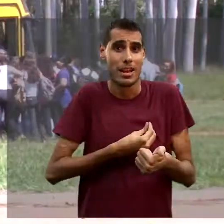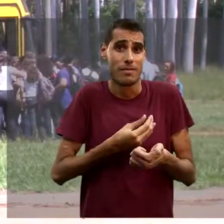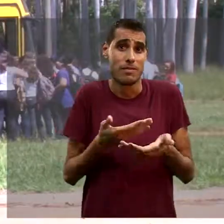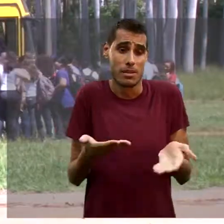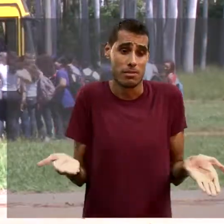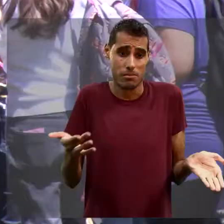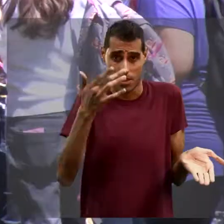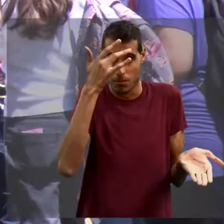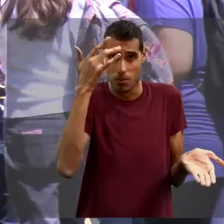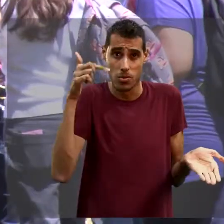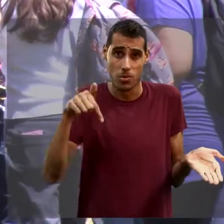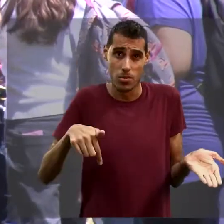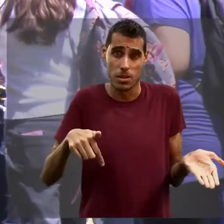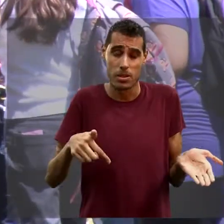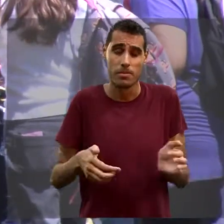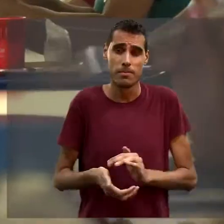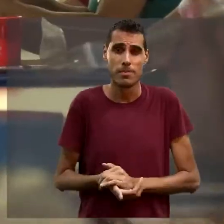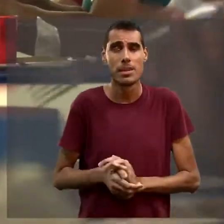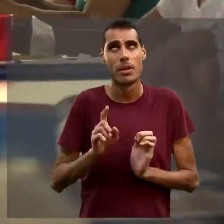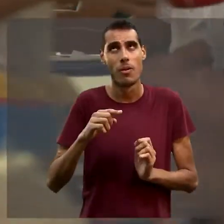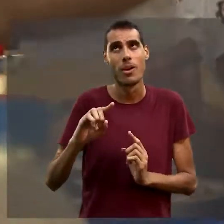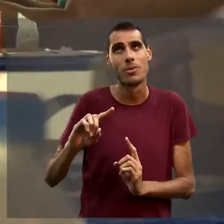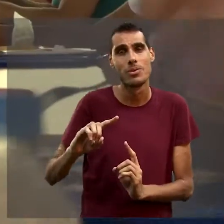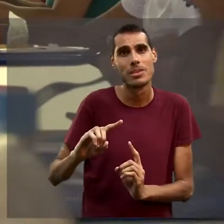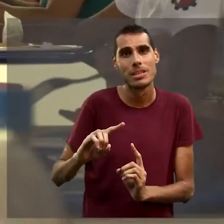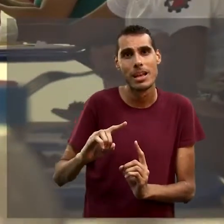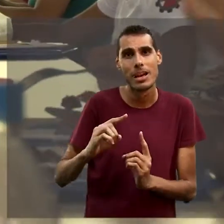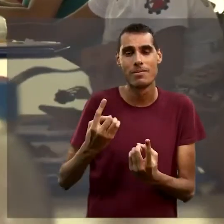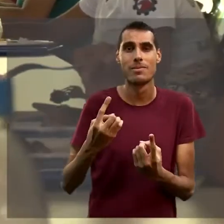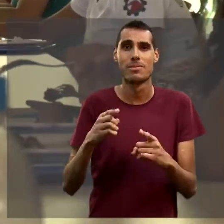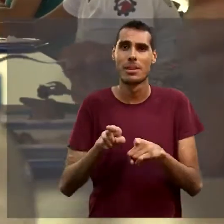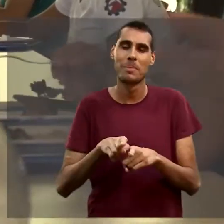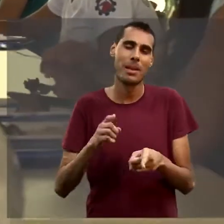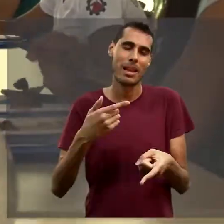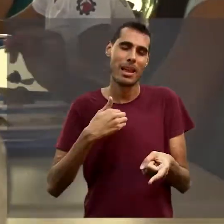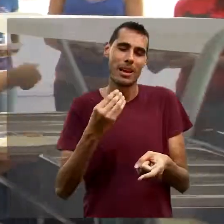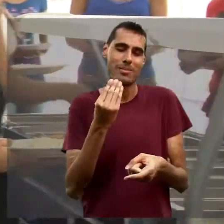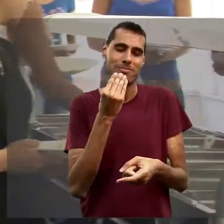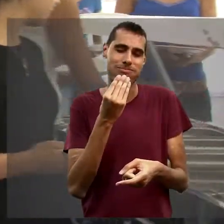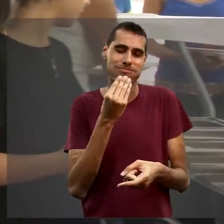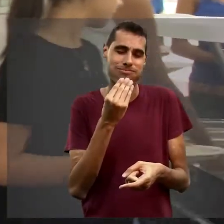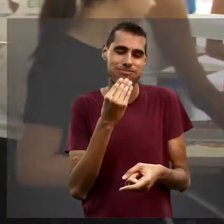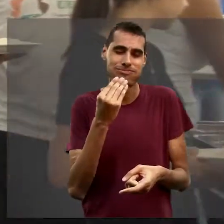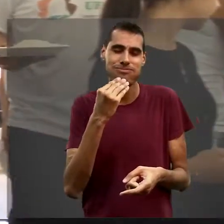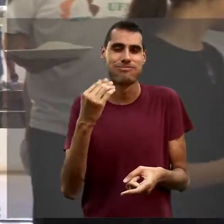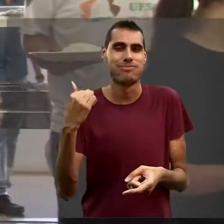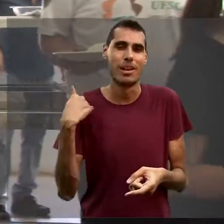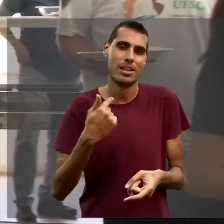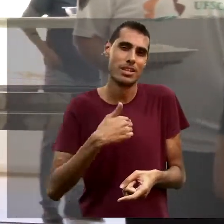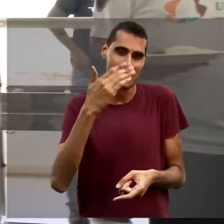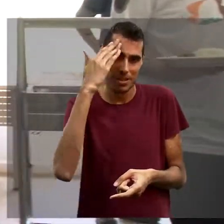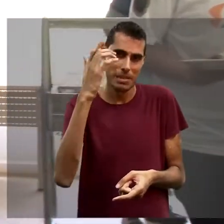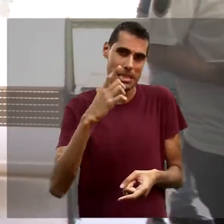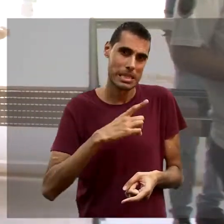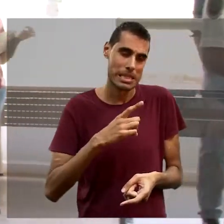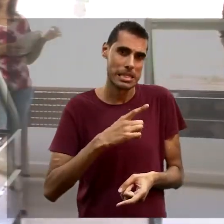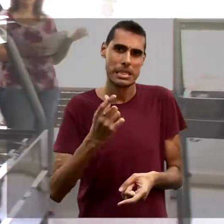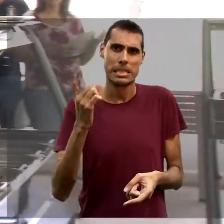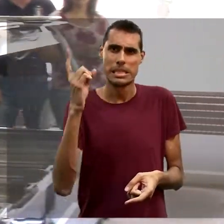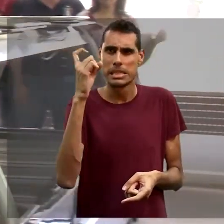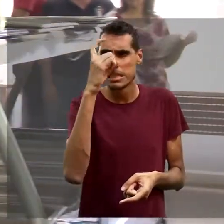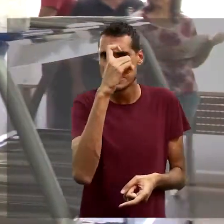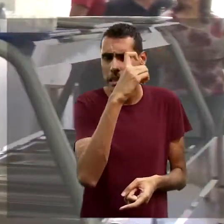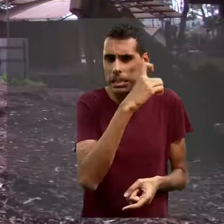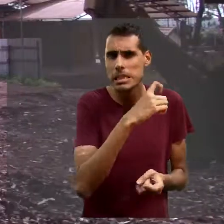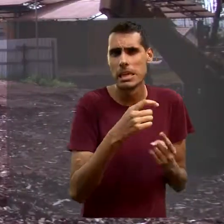população. É um desafio, é um privilégio, está começando, sendo a primeira turma, enfim, tendo